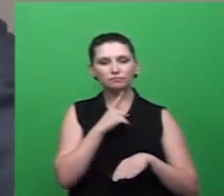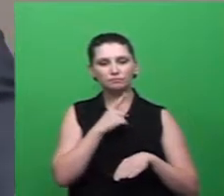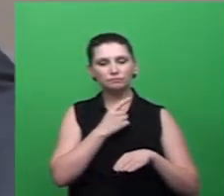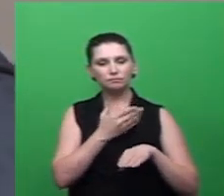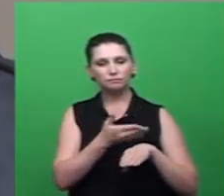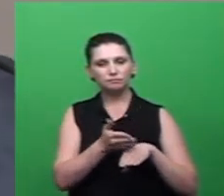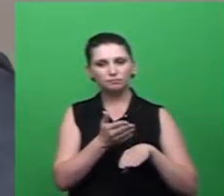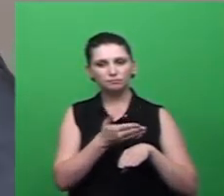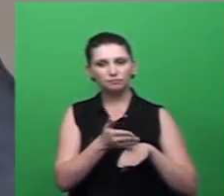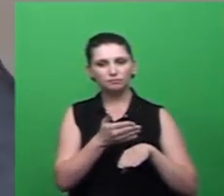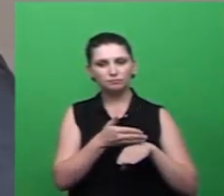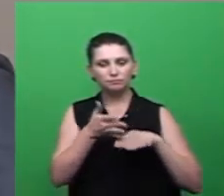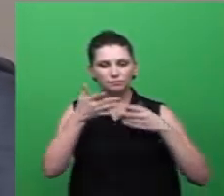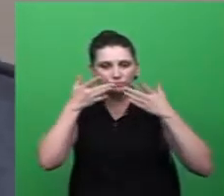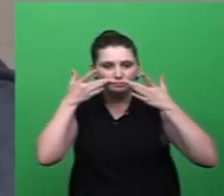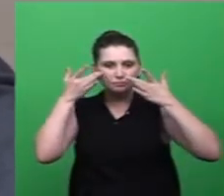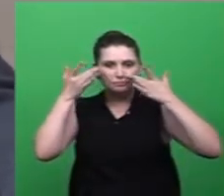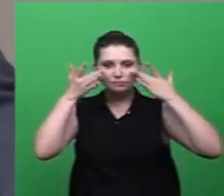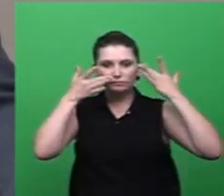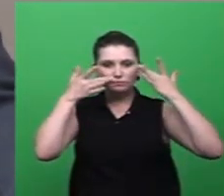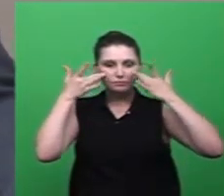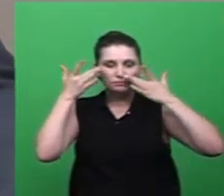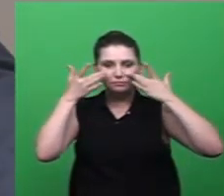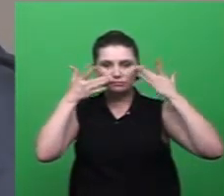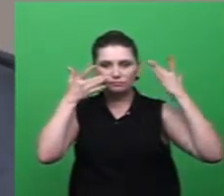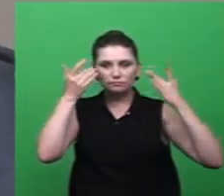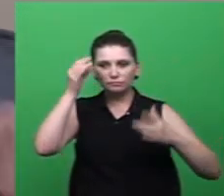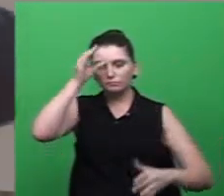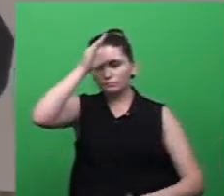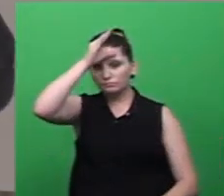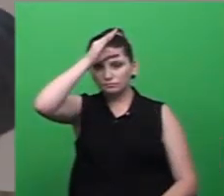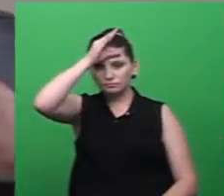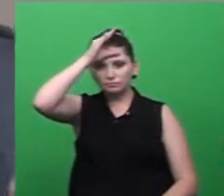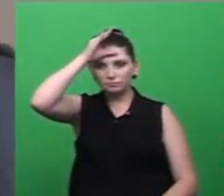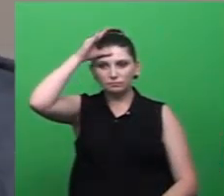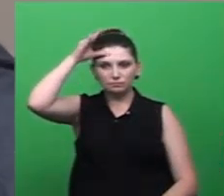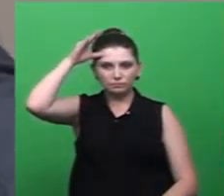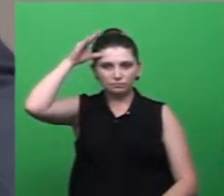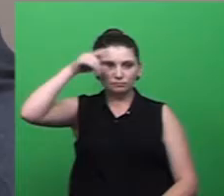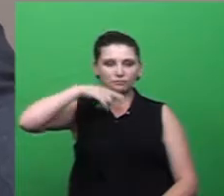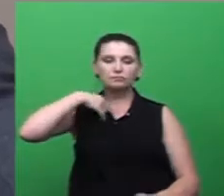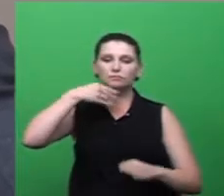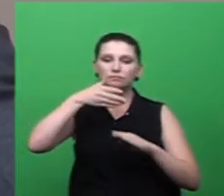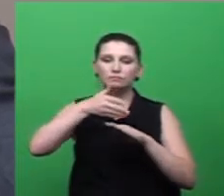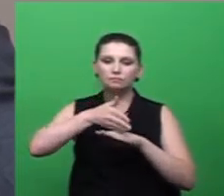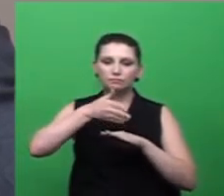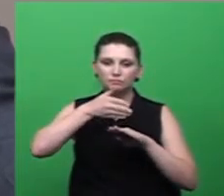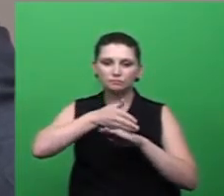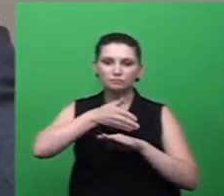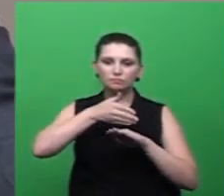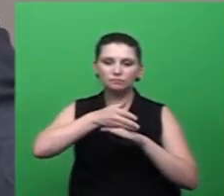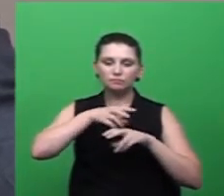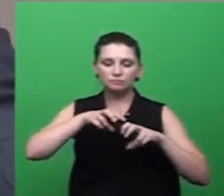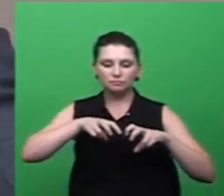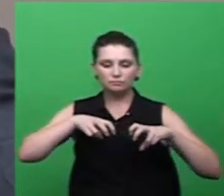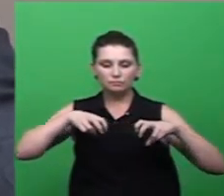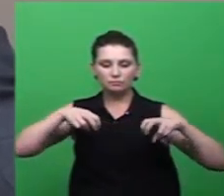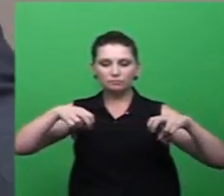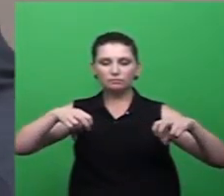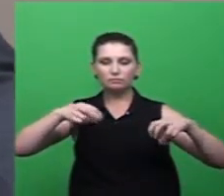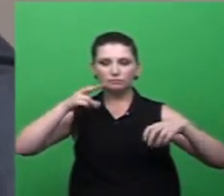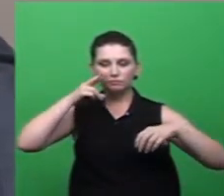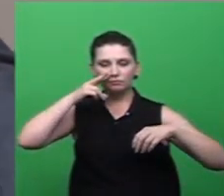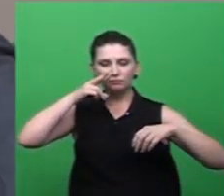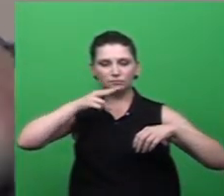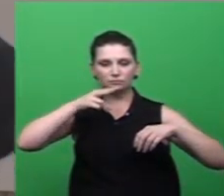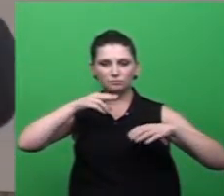feito lá no teatro Elias Angeloni participei da mesa e fiquei acompanhando até o